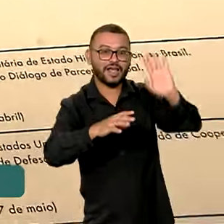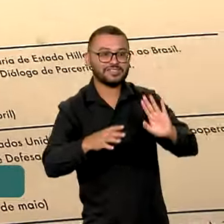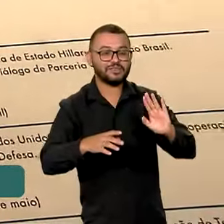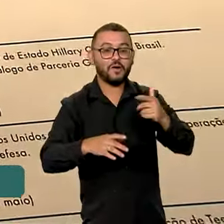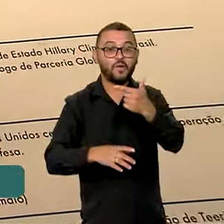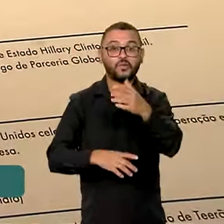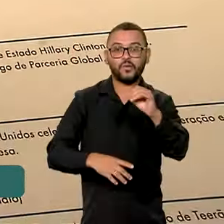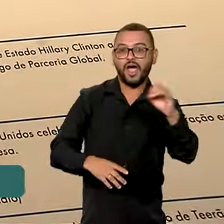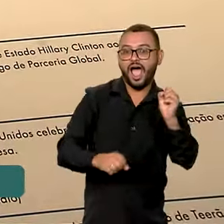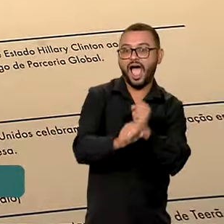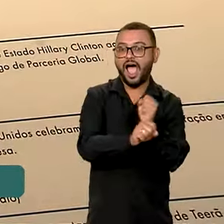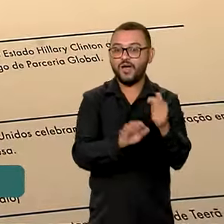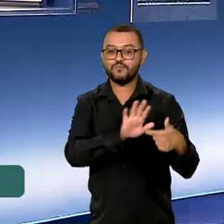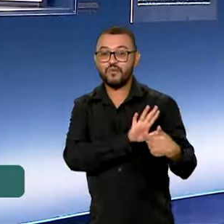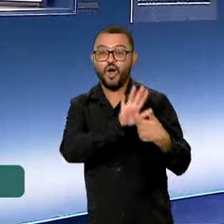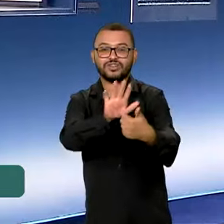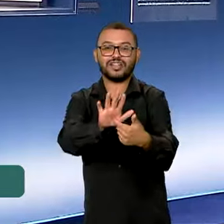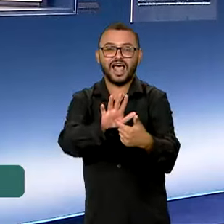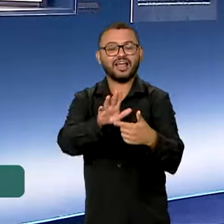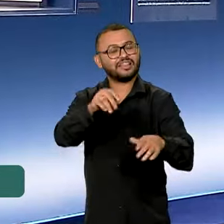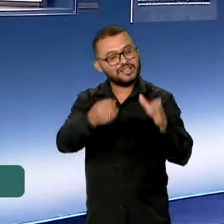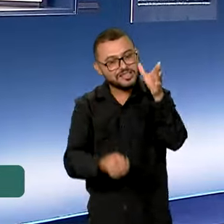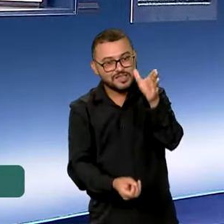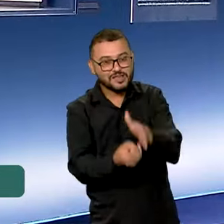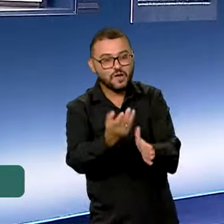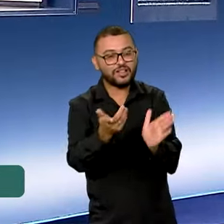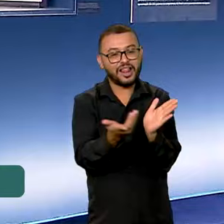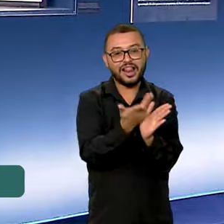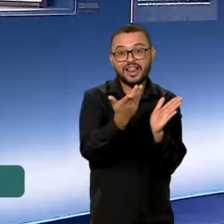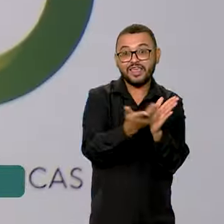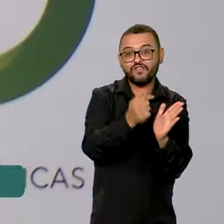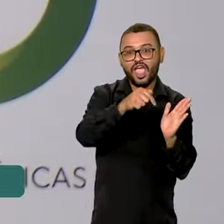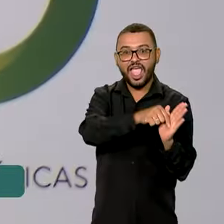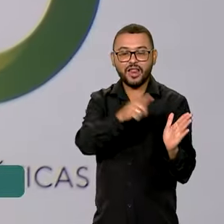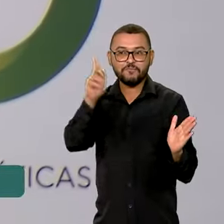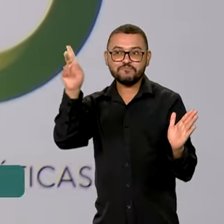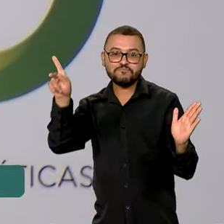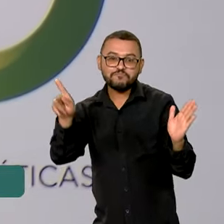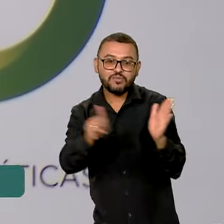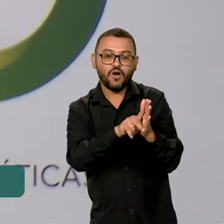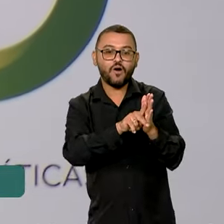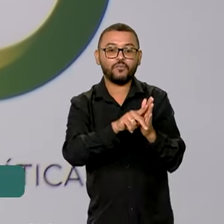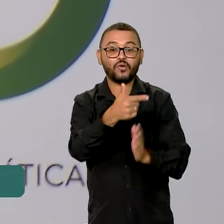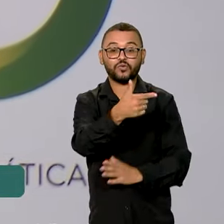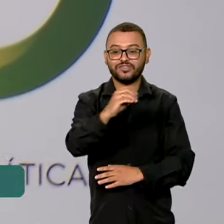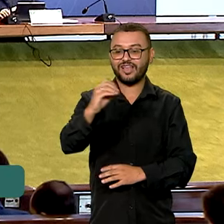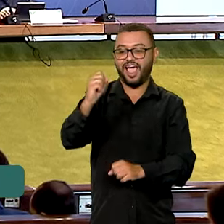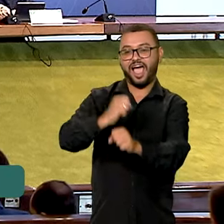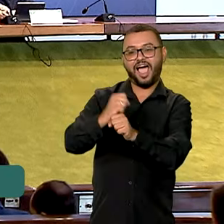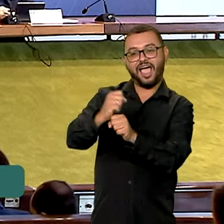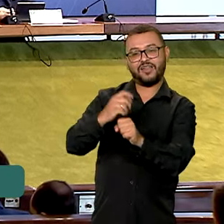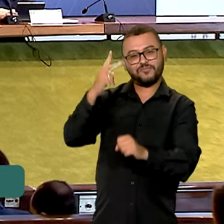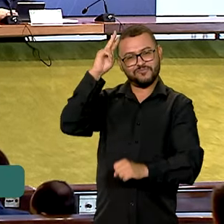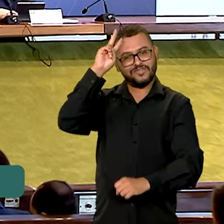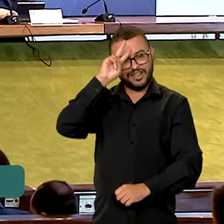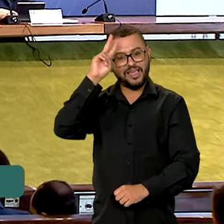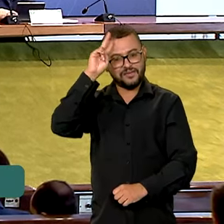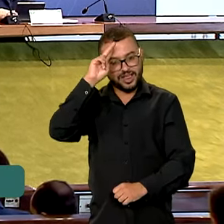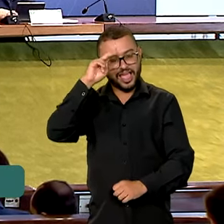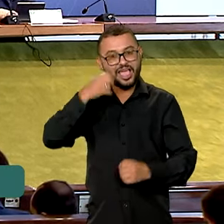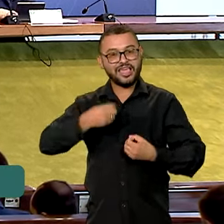200 anos. Além disso, lançou um livro que registra a parceria bicentenária. E também